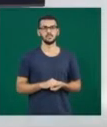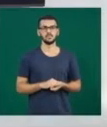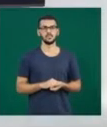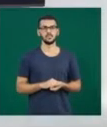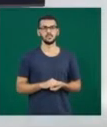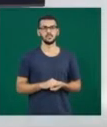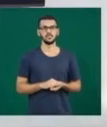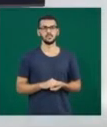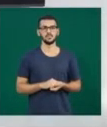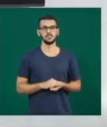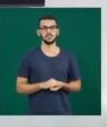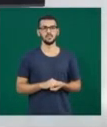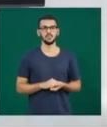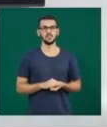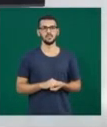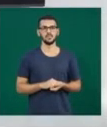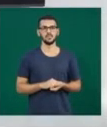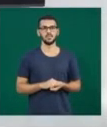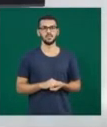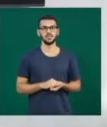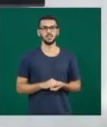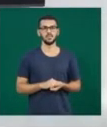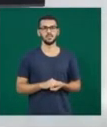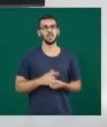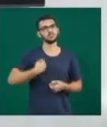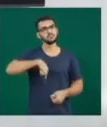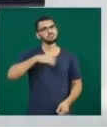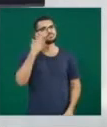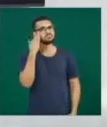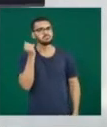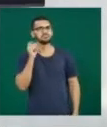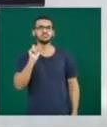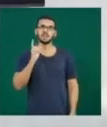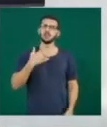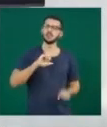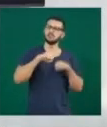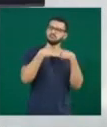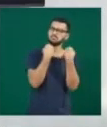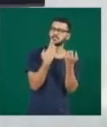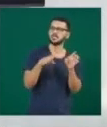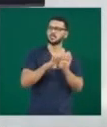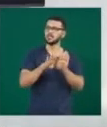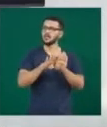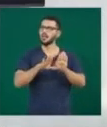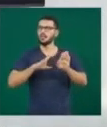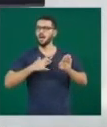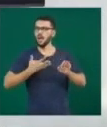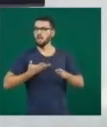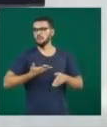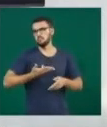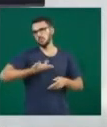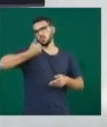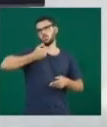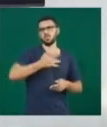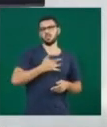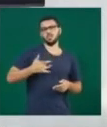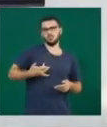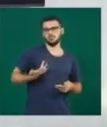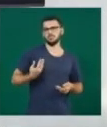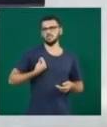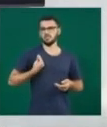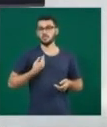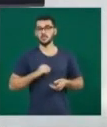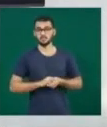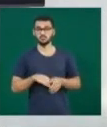A gente sabe que a prática de exercícios pode ajudar e muito no bem-estar e na qualidade de vida. E tem sido usada também em um